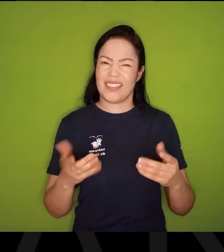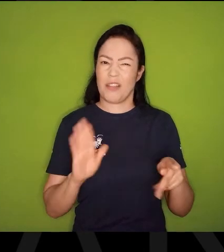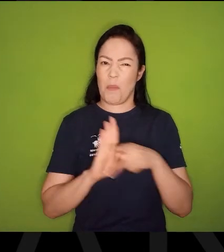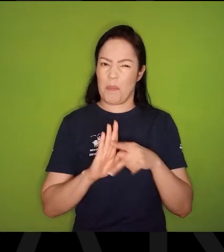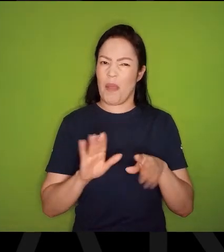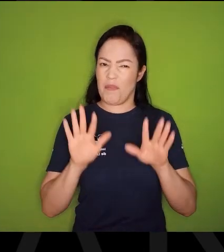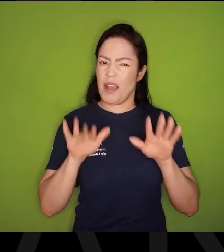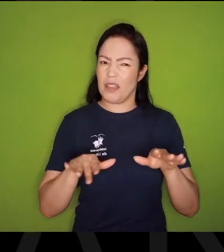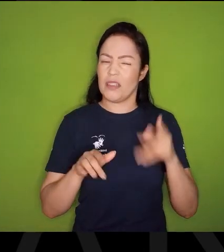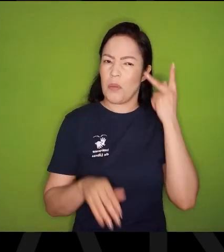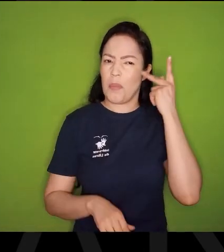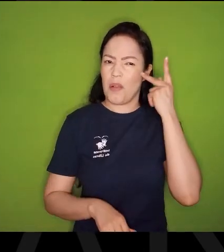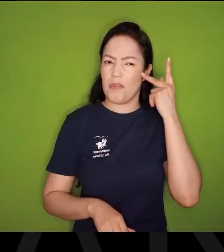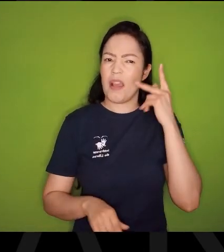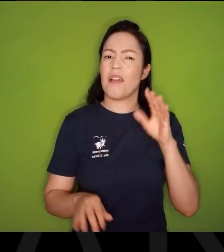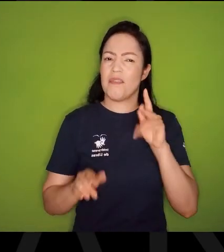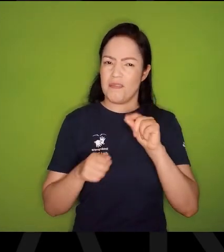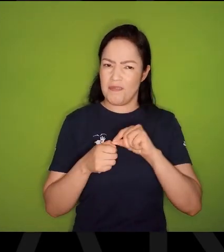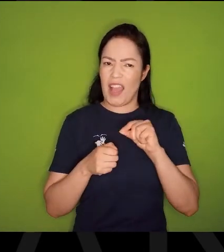isso, Minha instituição,